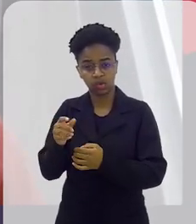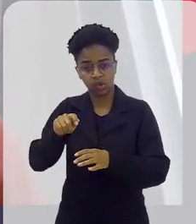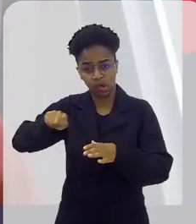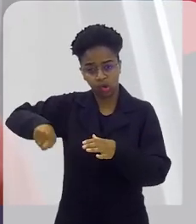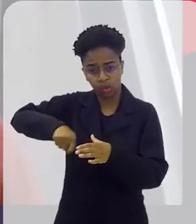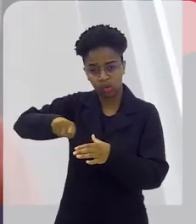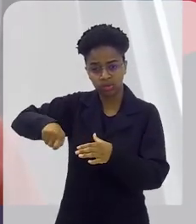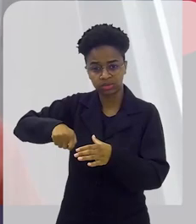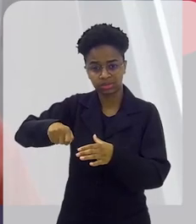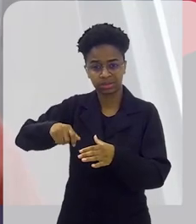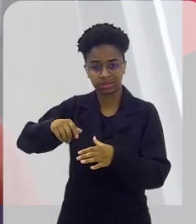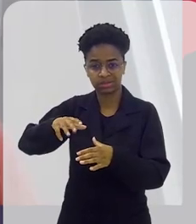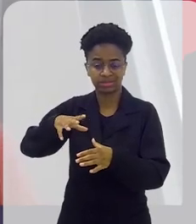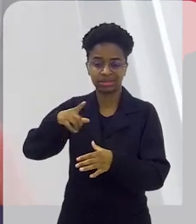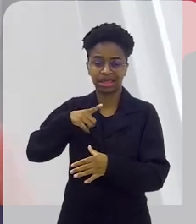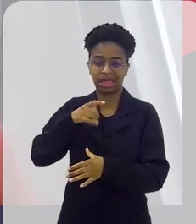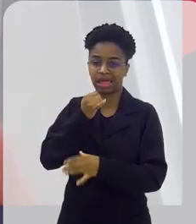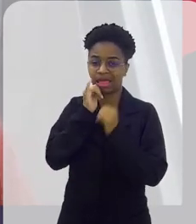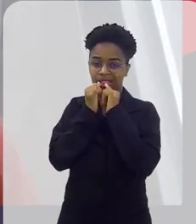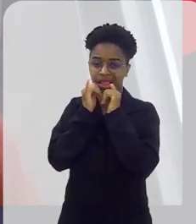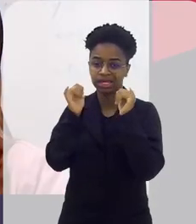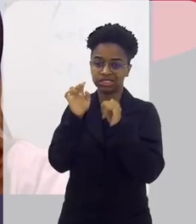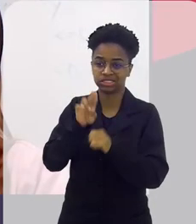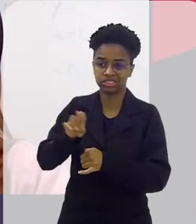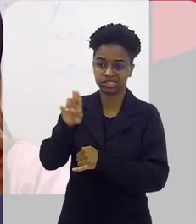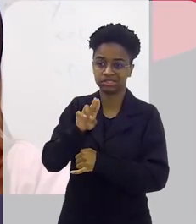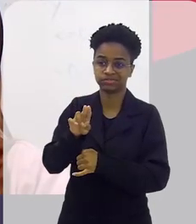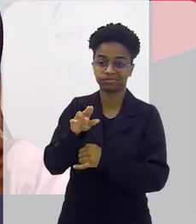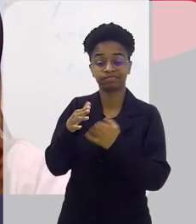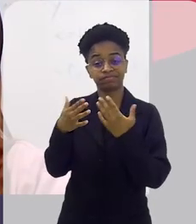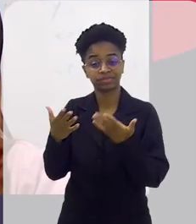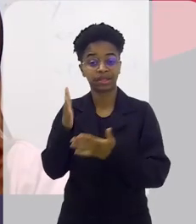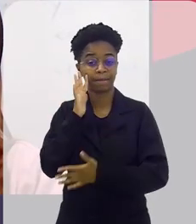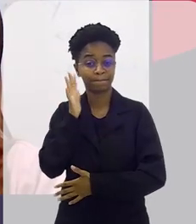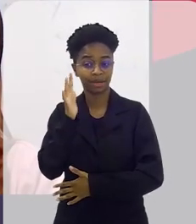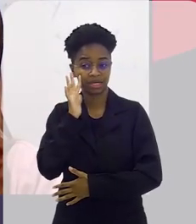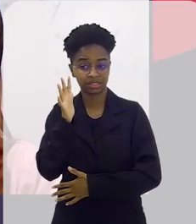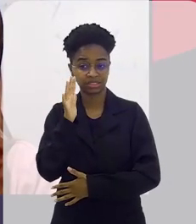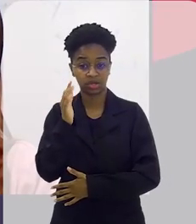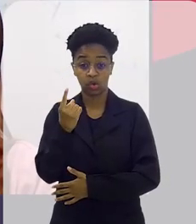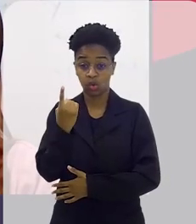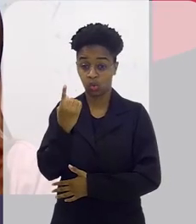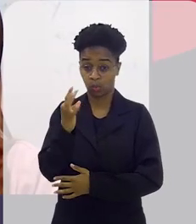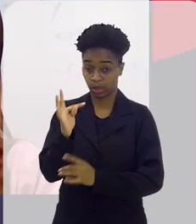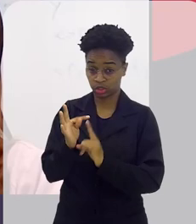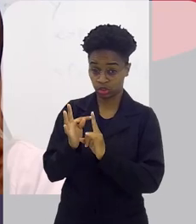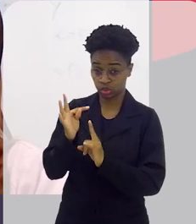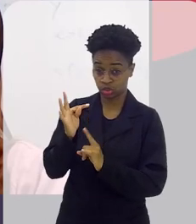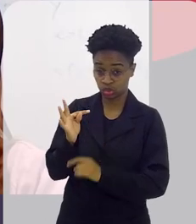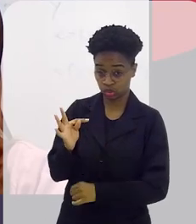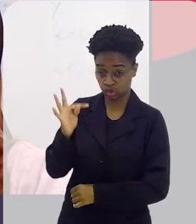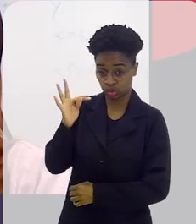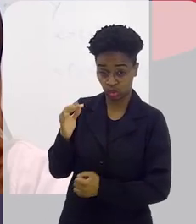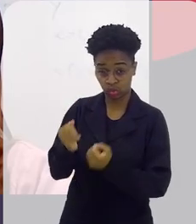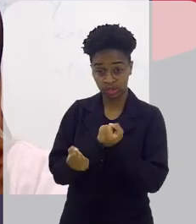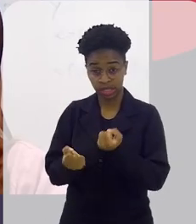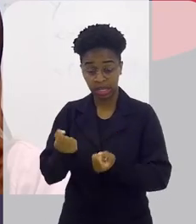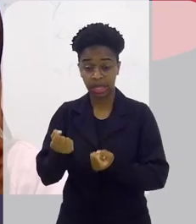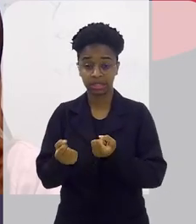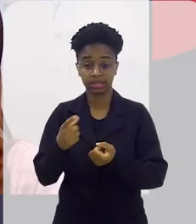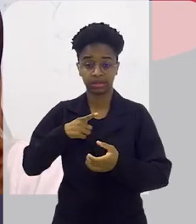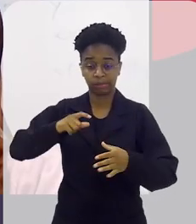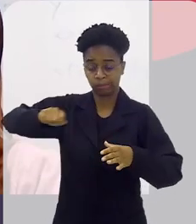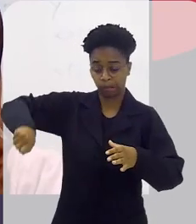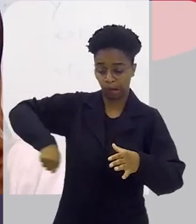cozimento, ele consome muita energia. Imagina colocar uma tonelada de fibra em uma panela de